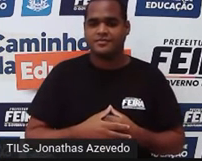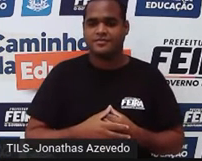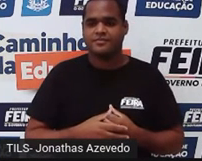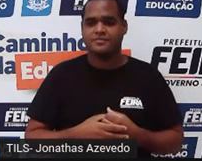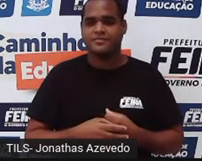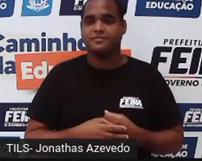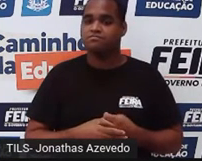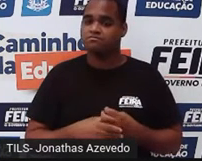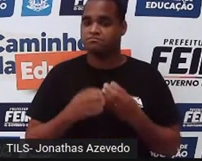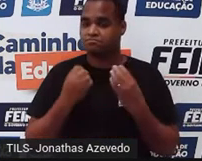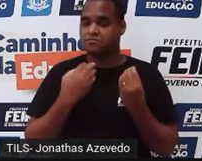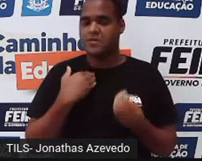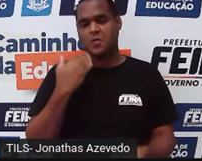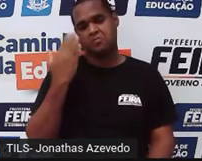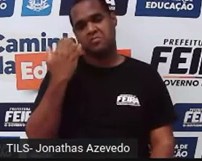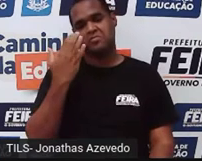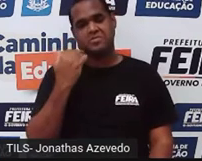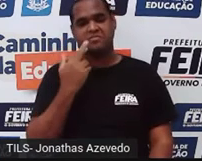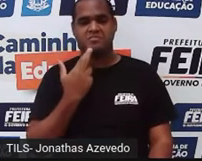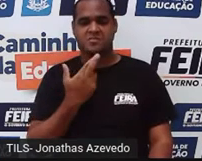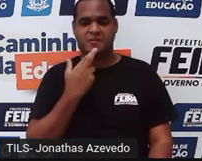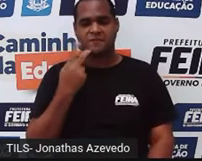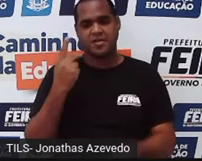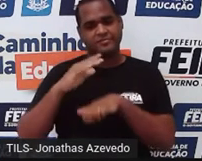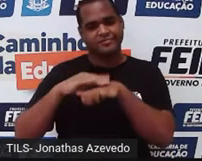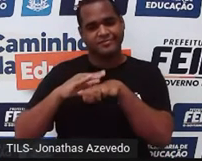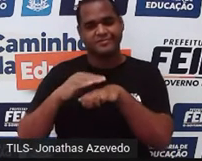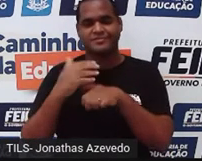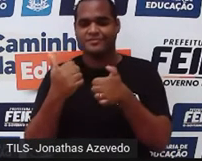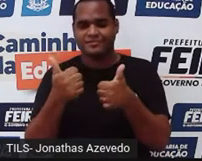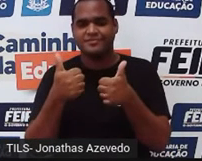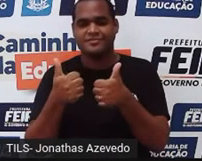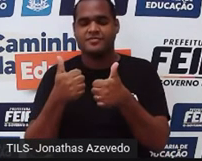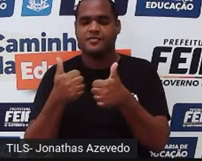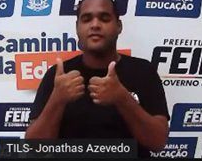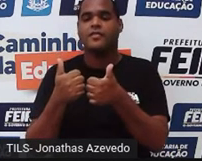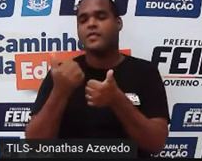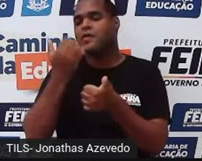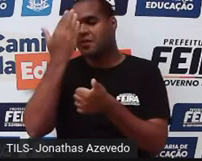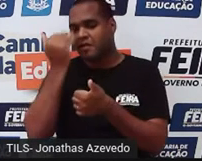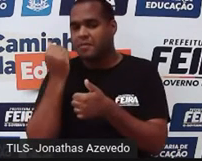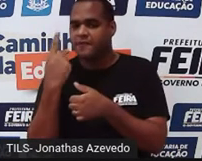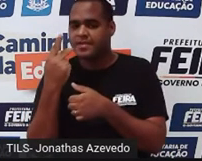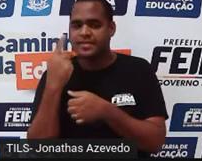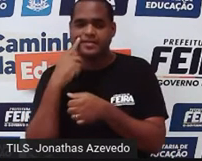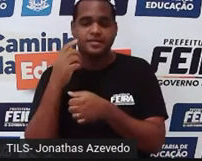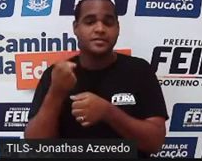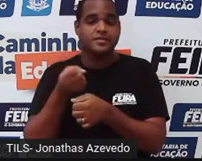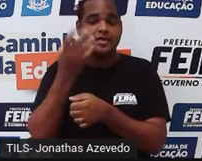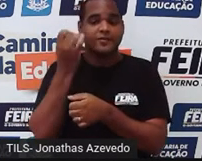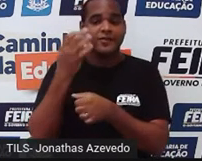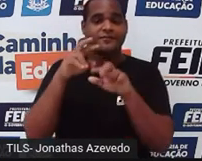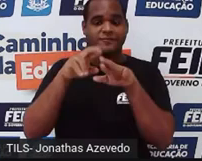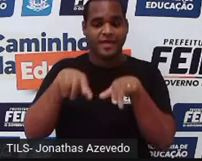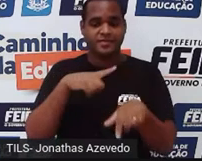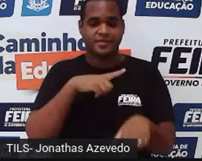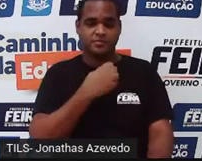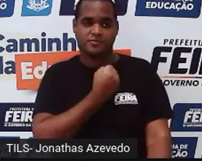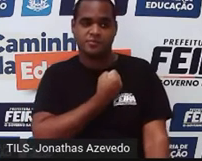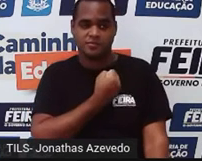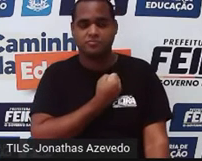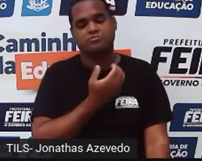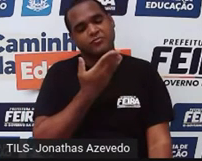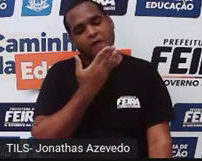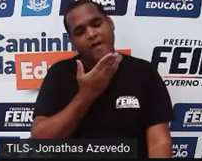Bom, eu já sei a resposta por você. Eu já sei quais desses tipos de números você conhece.